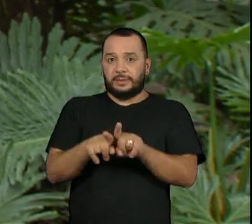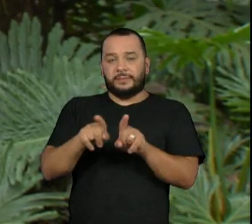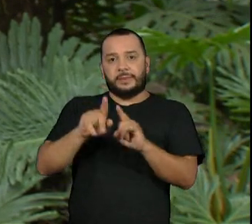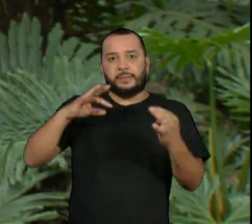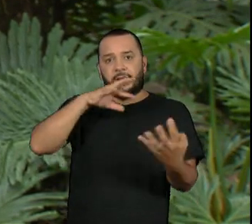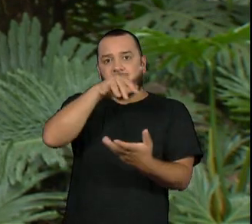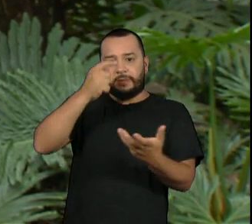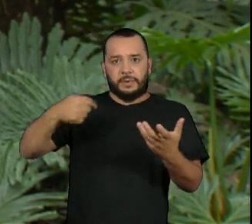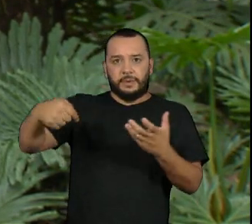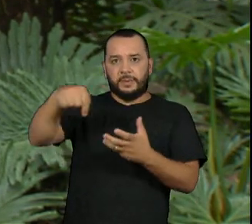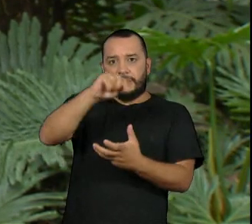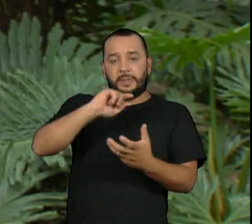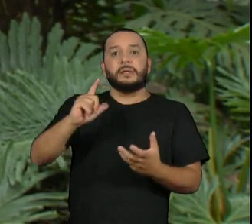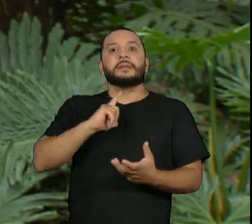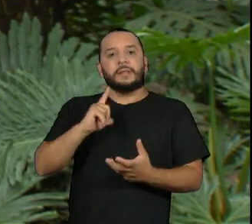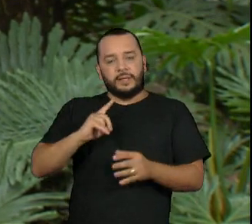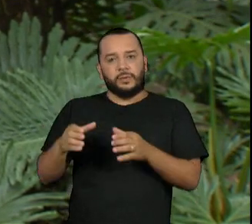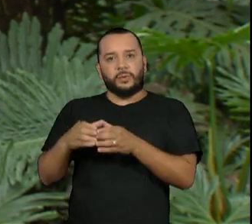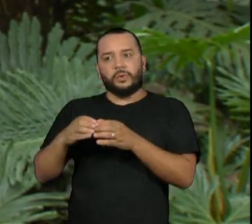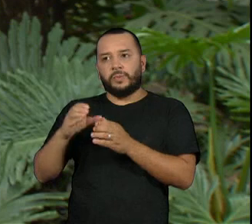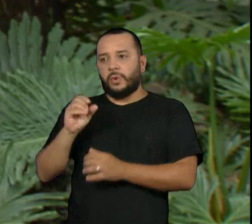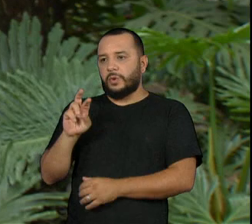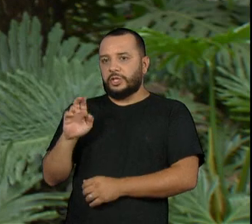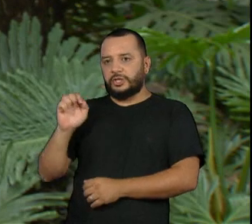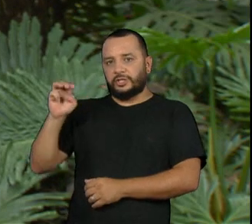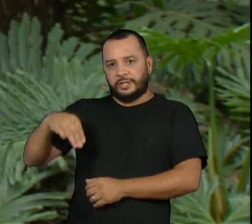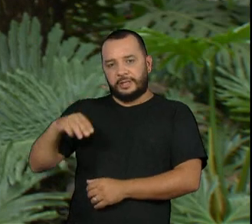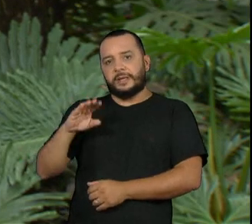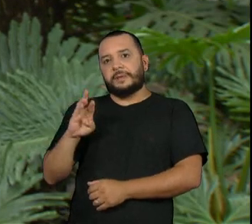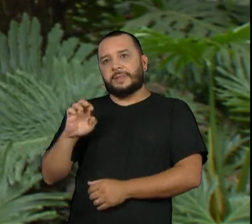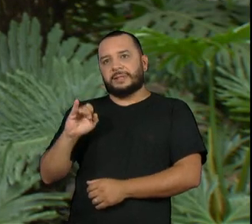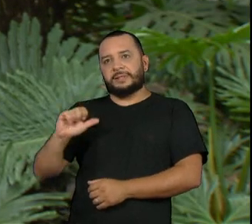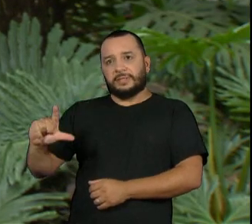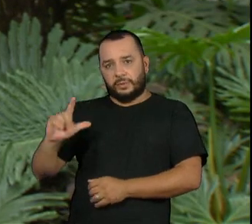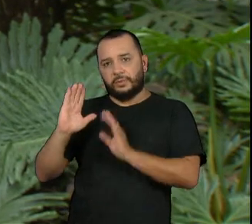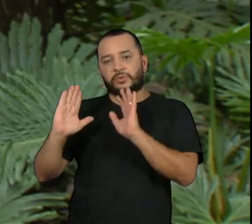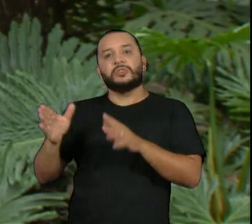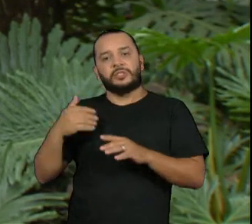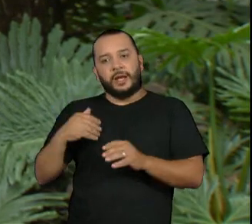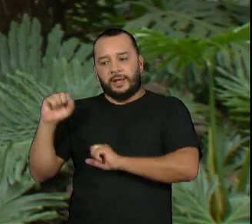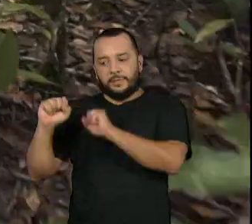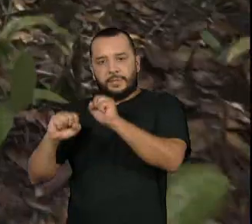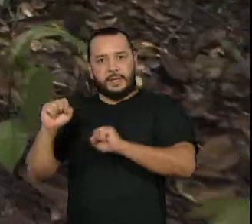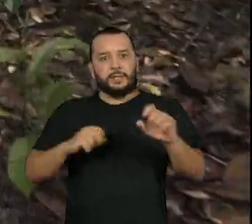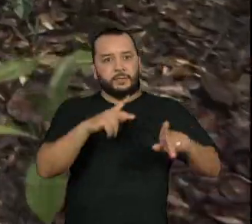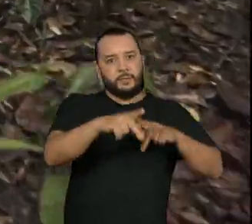Origens Brasil, rede que conecta empresas e povos da floresta.